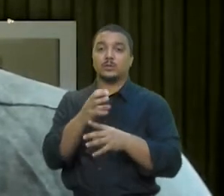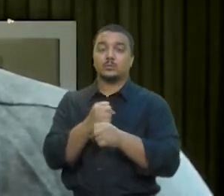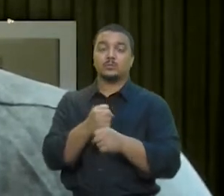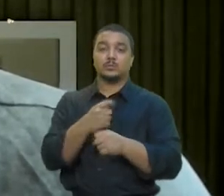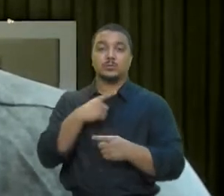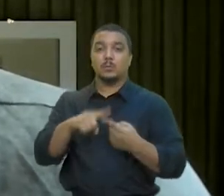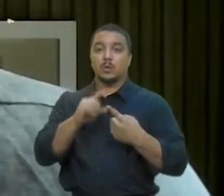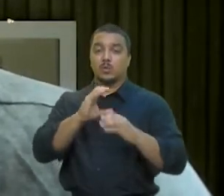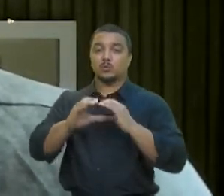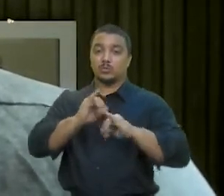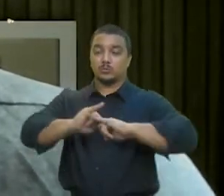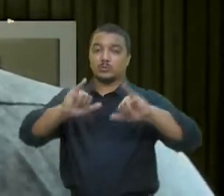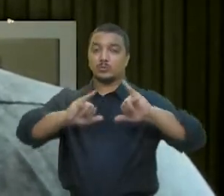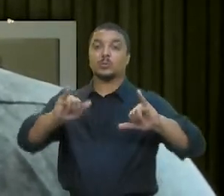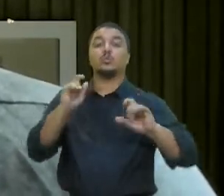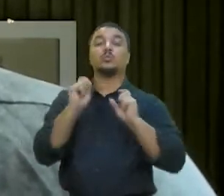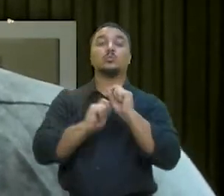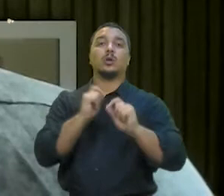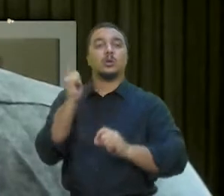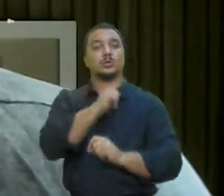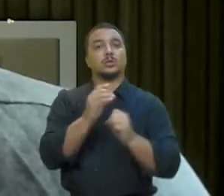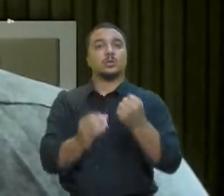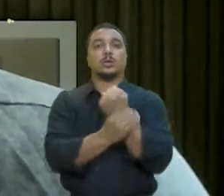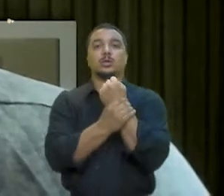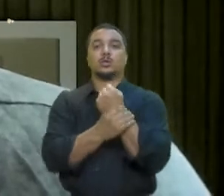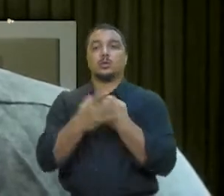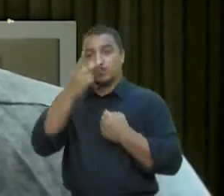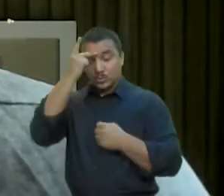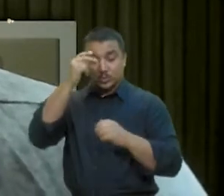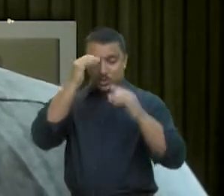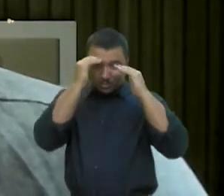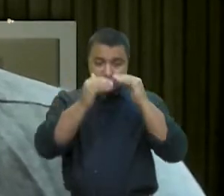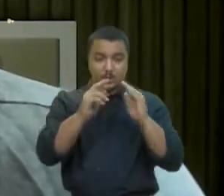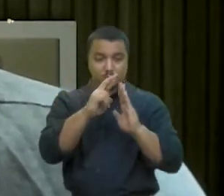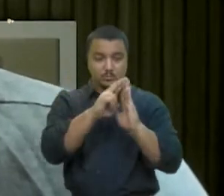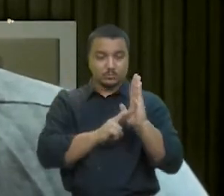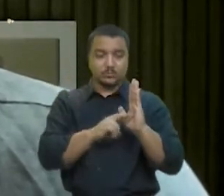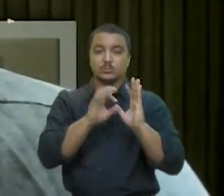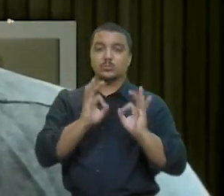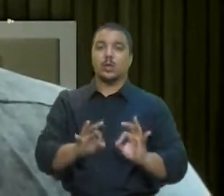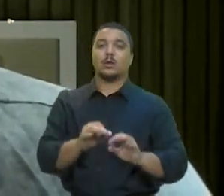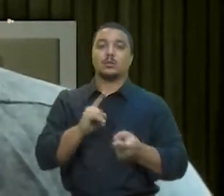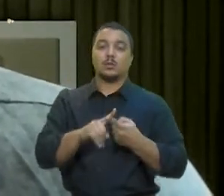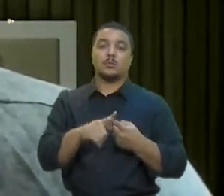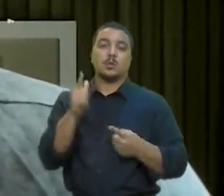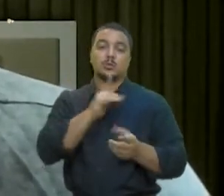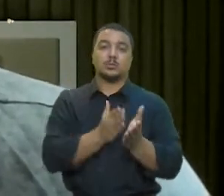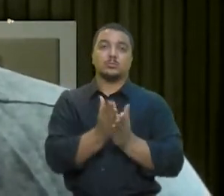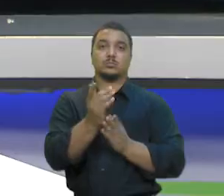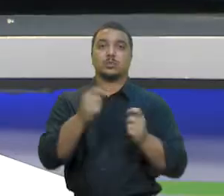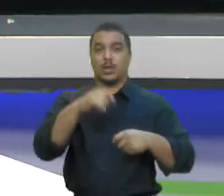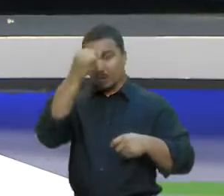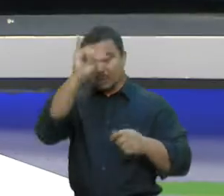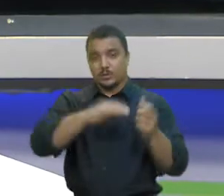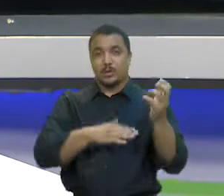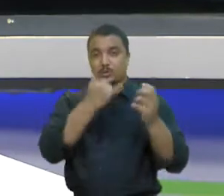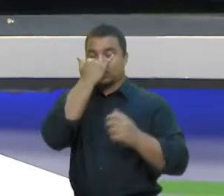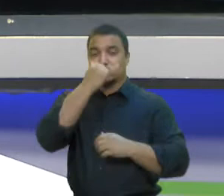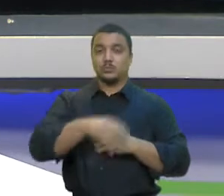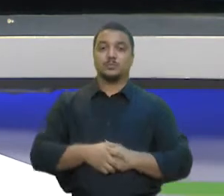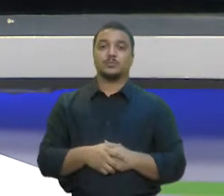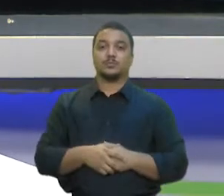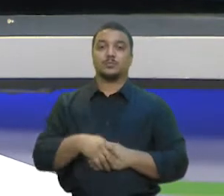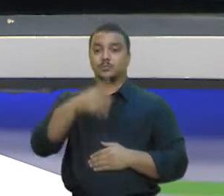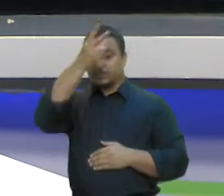de massa, garantindo que usuários sigam os comportamentos seguros e, consequentemente, evitem acidentes. O prefeito José